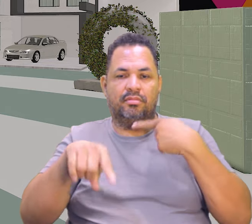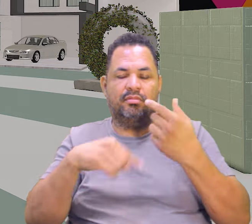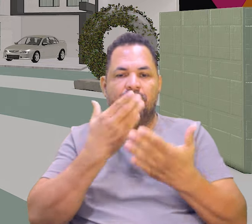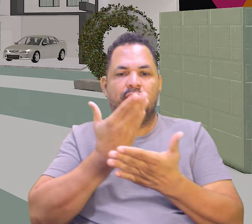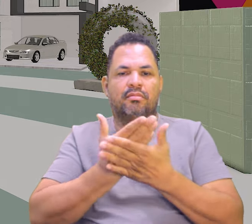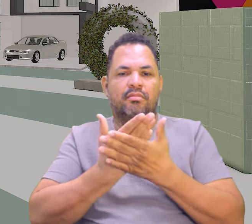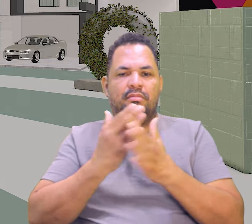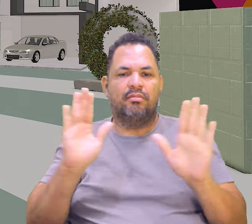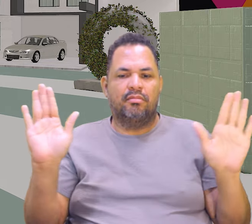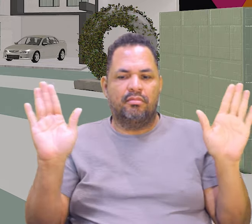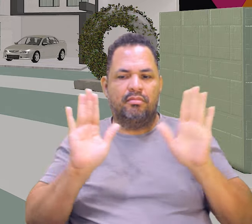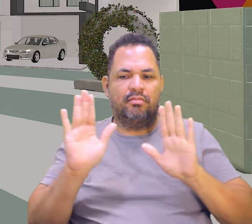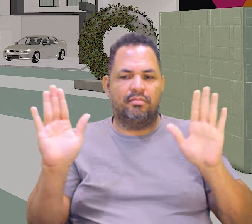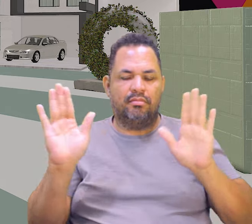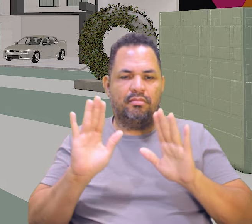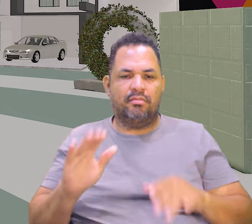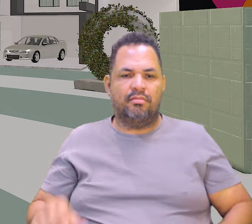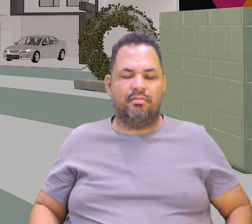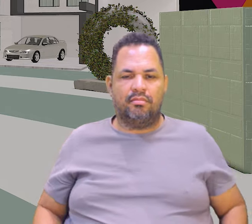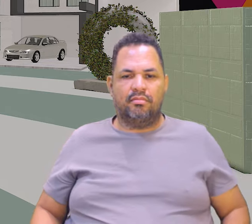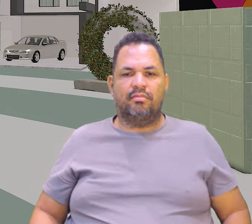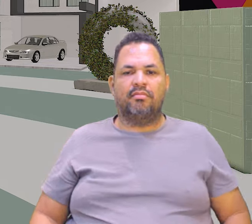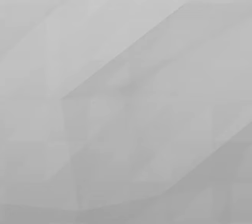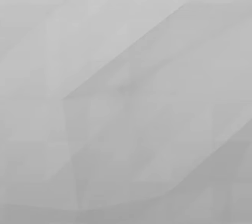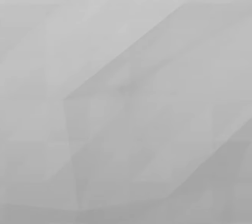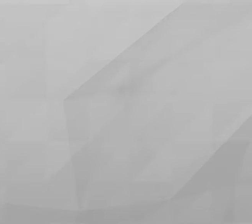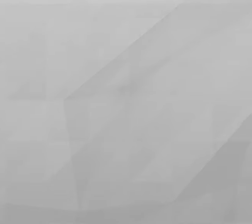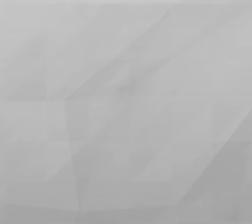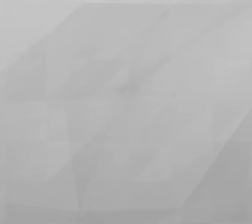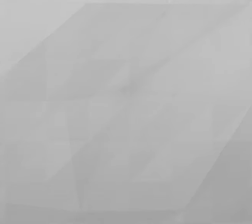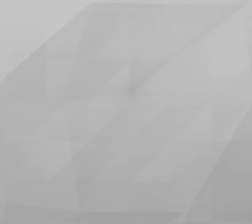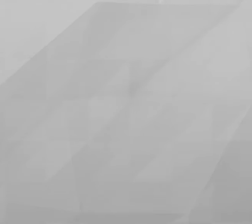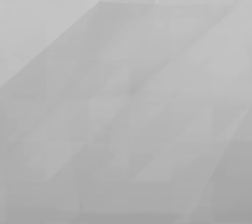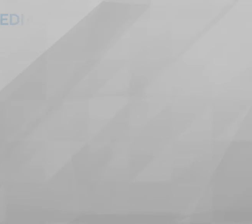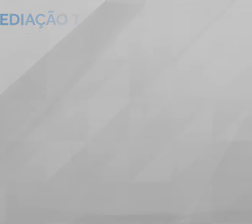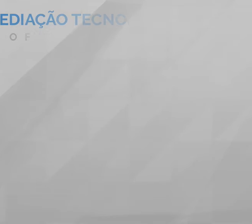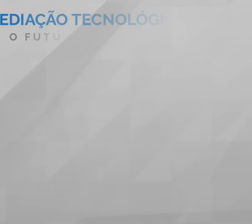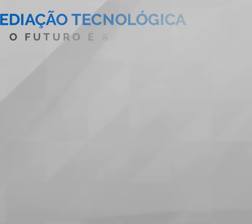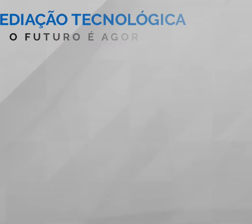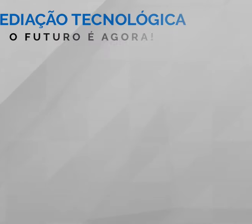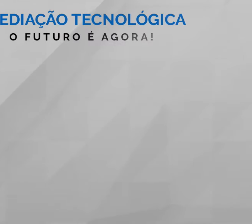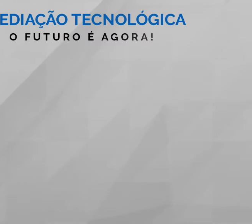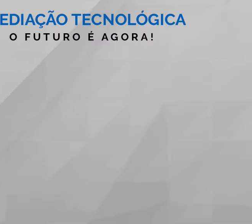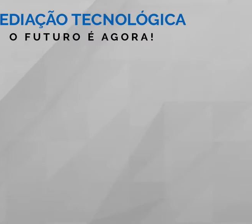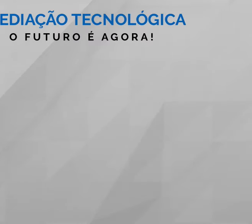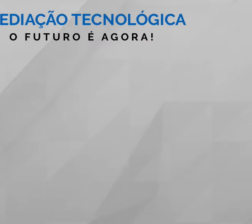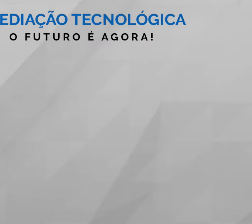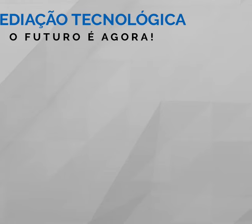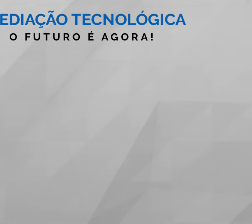próxima aula. Tchau, tchau! Tchau, tchau! Tchau, tchau! E aí